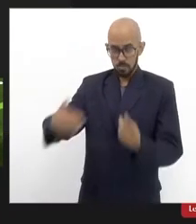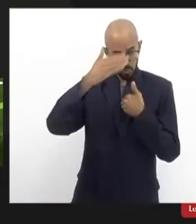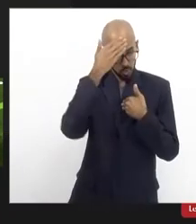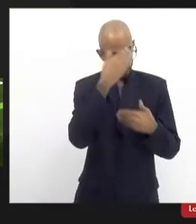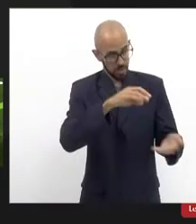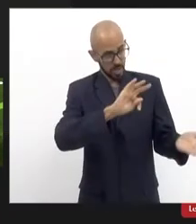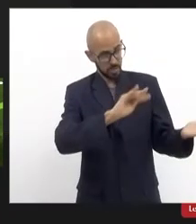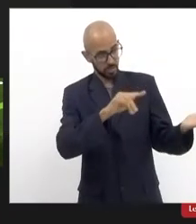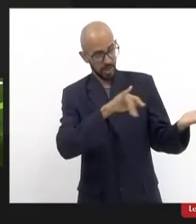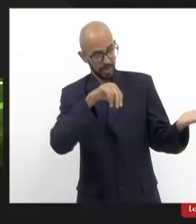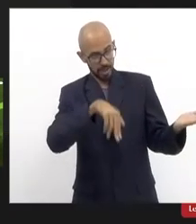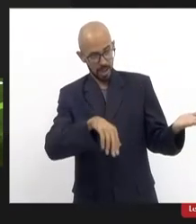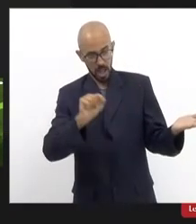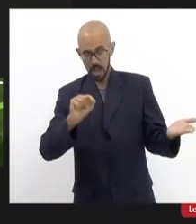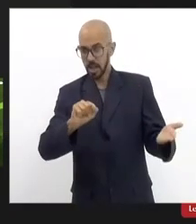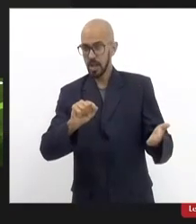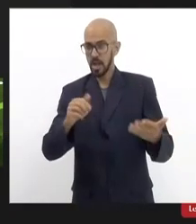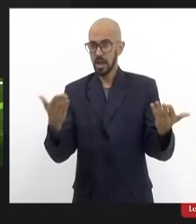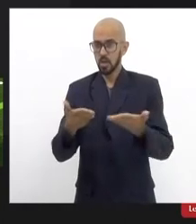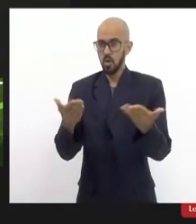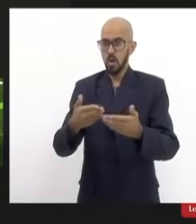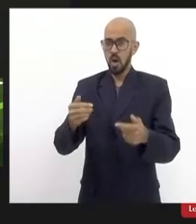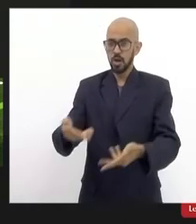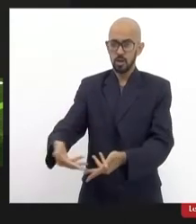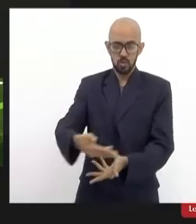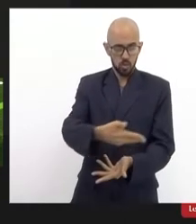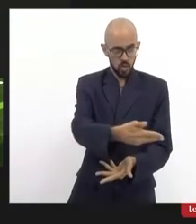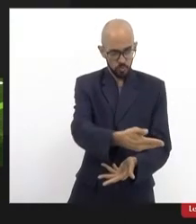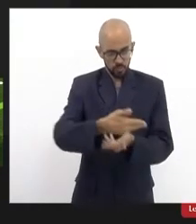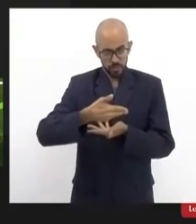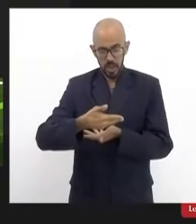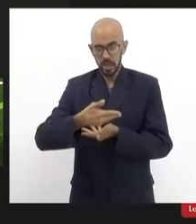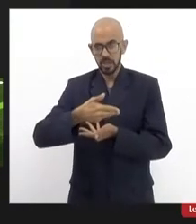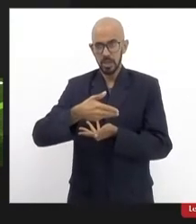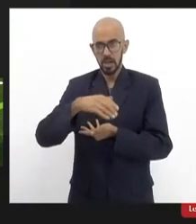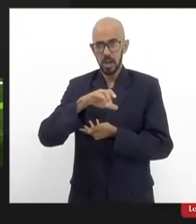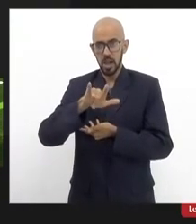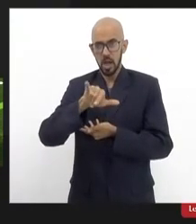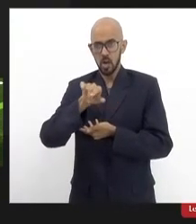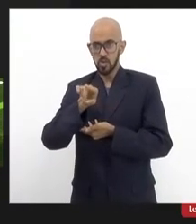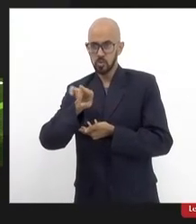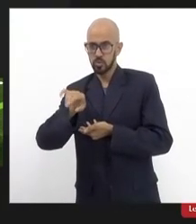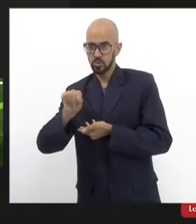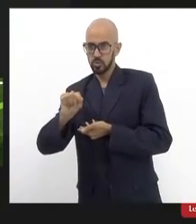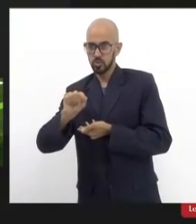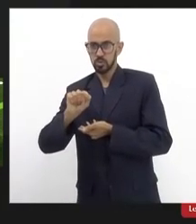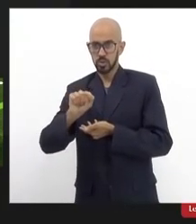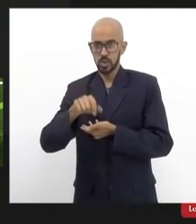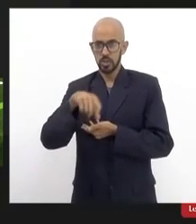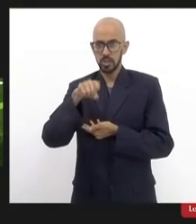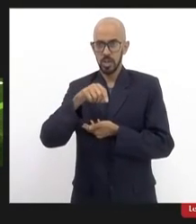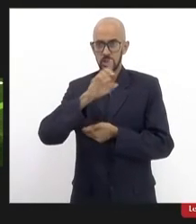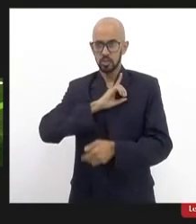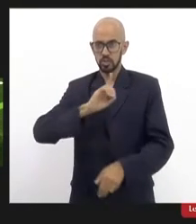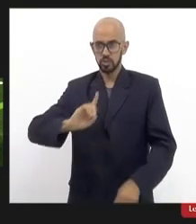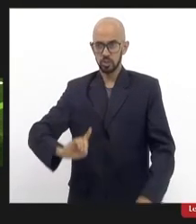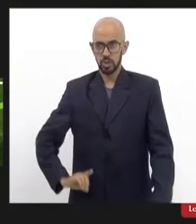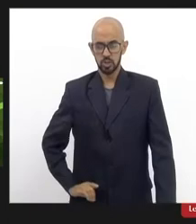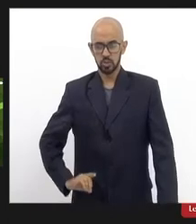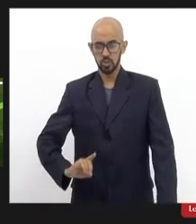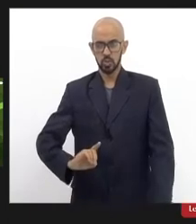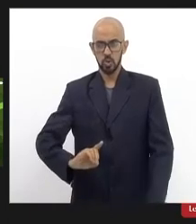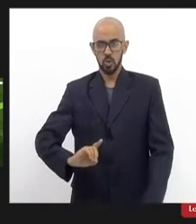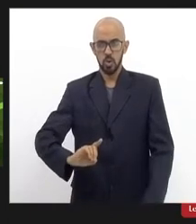pela sua intervenção agora eu convidaria Cláudia Lias da Silva que é diretor-geral do INEPAC